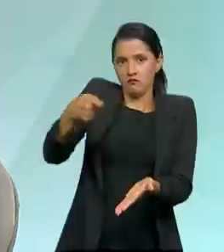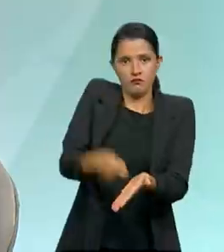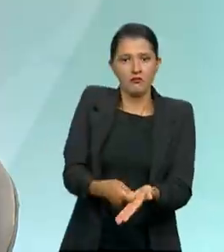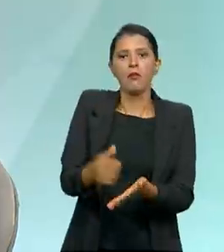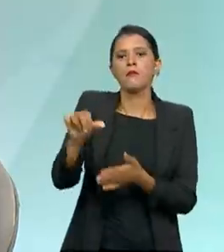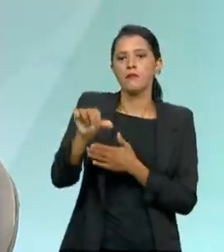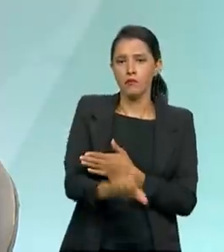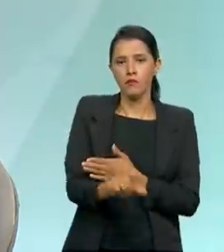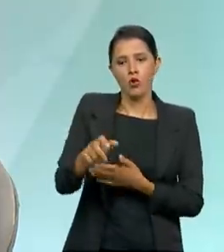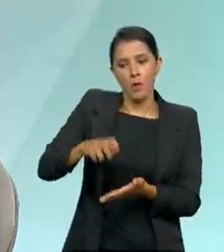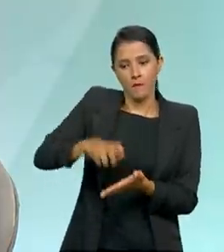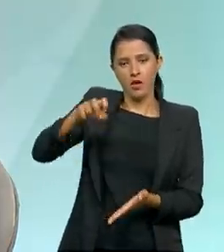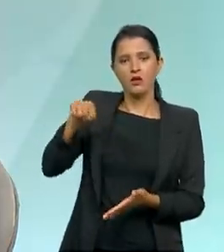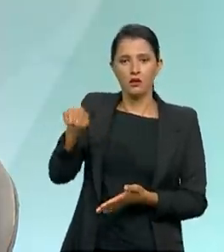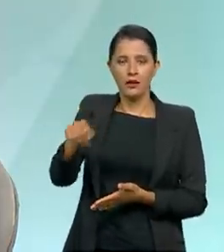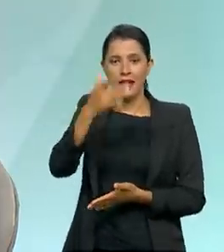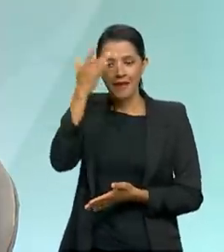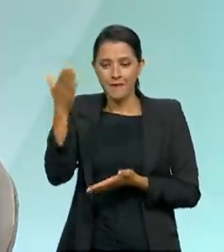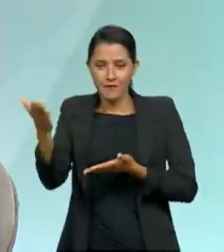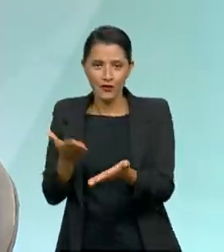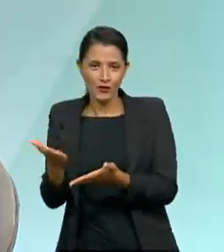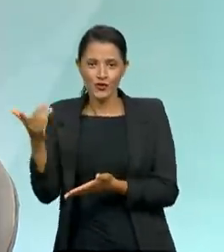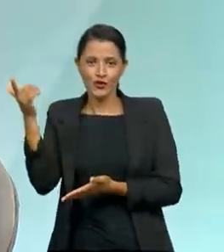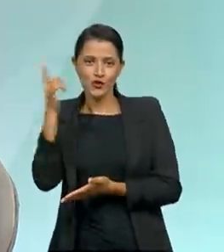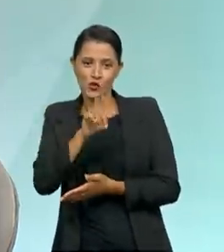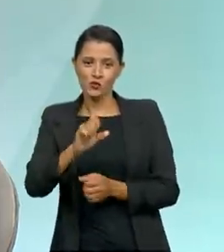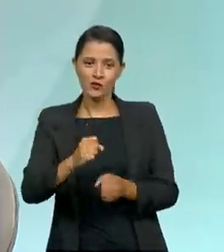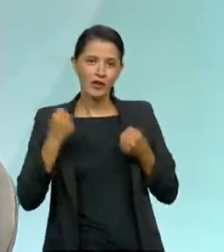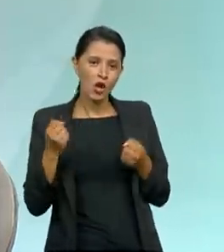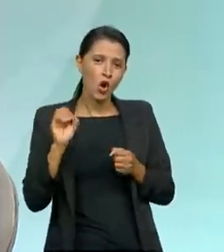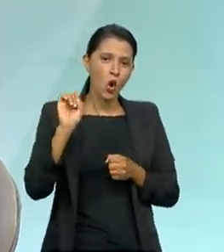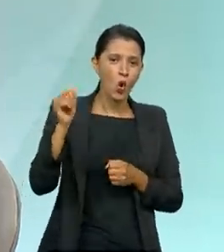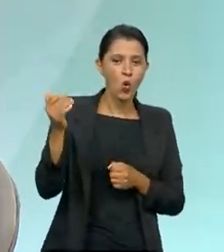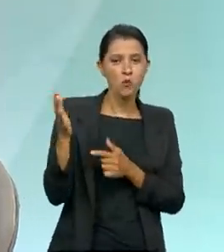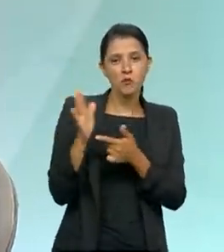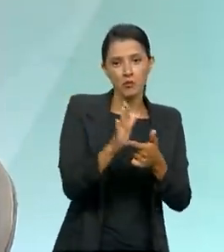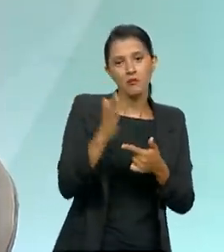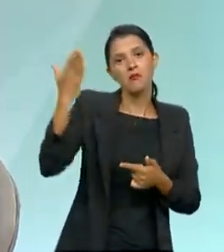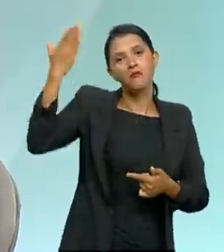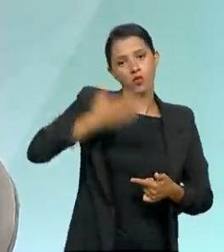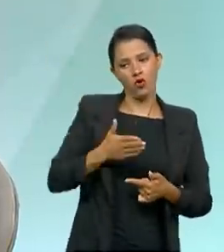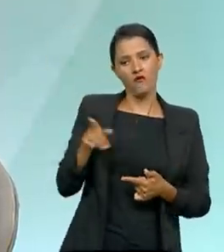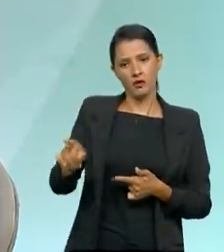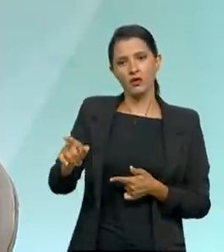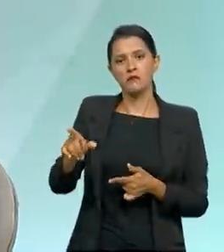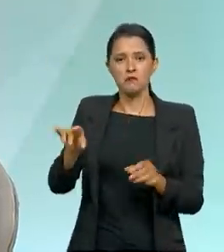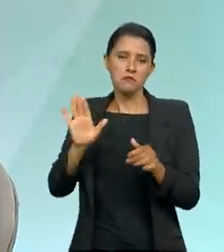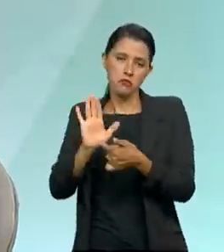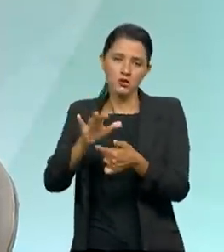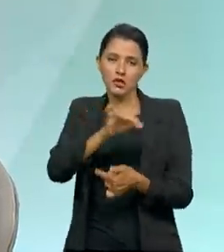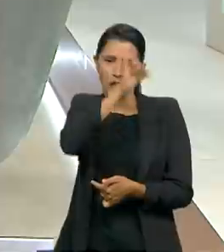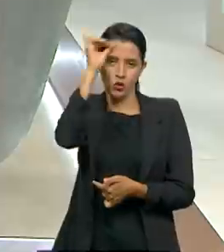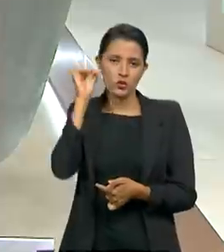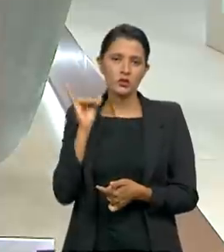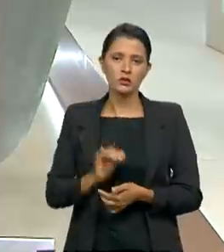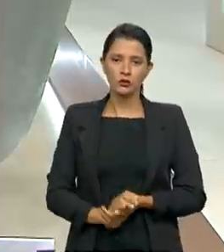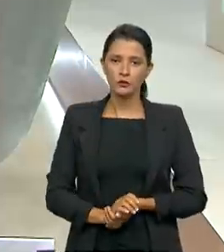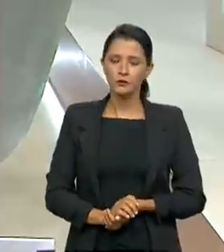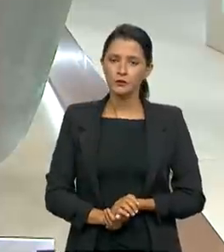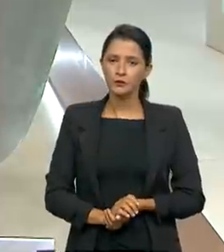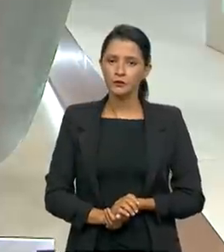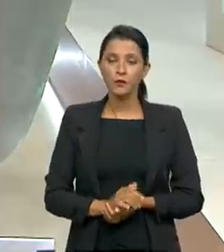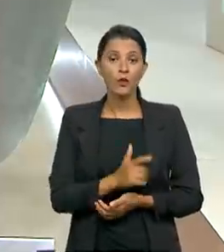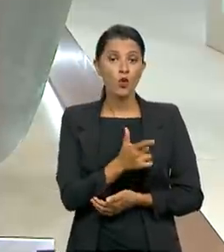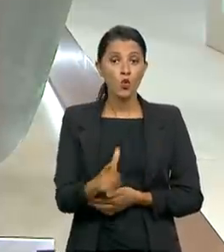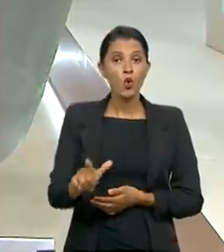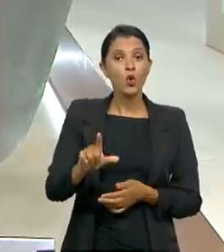para esses servidores que não consigam se defender ou apresentar provas que o inocentem do processo que foi aberto. Um